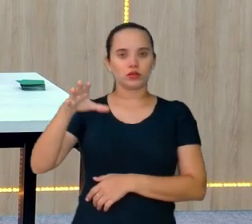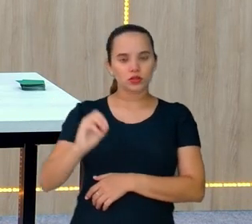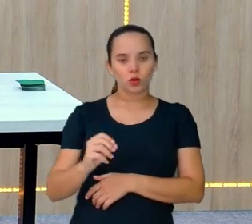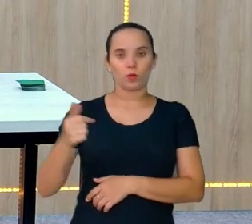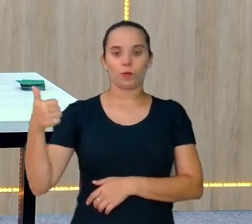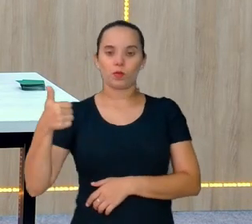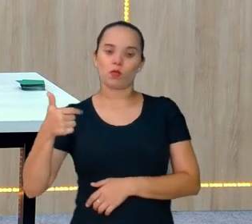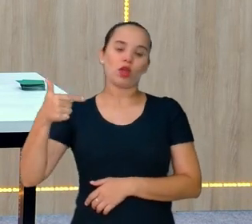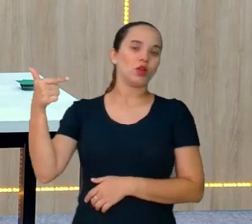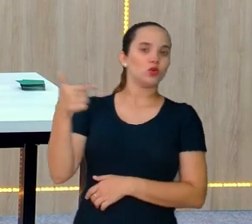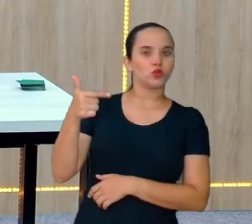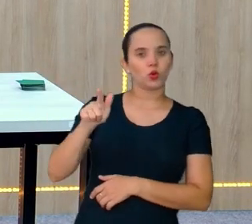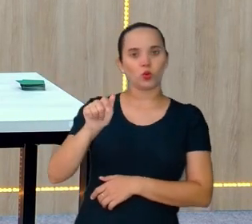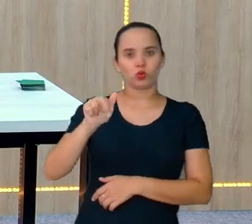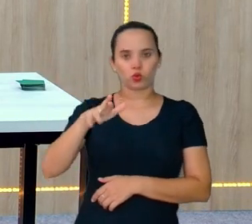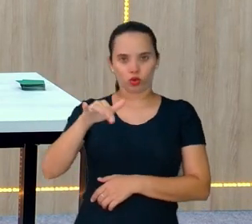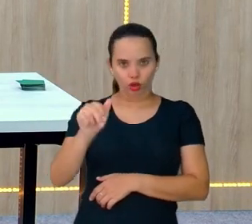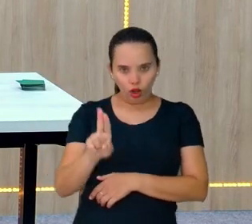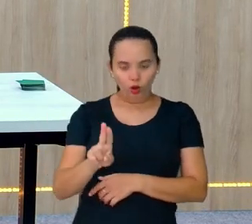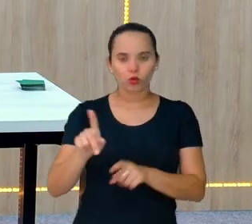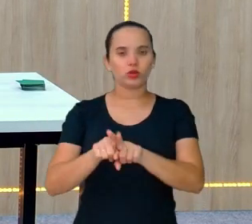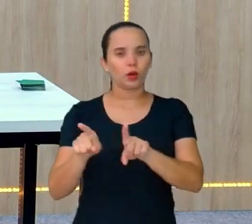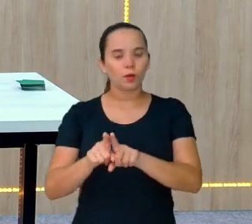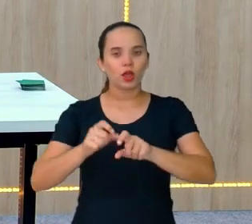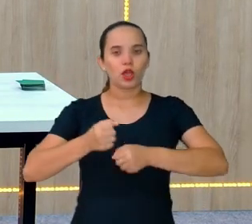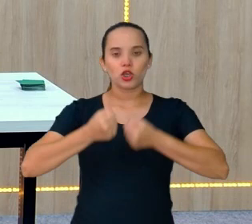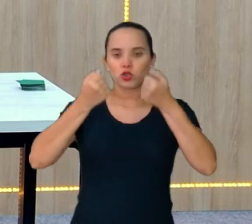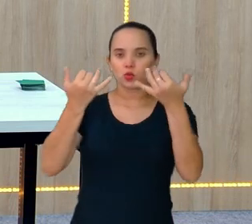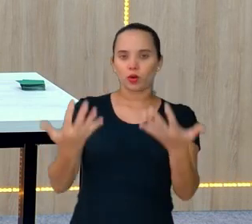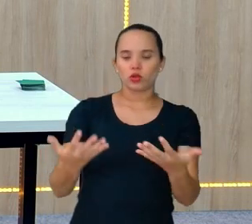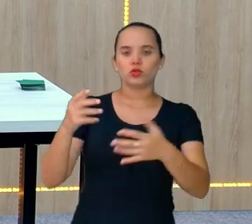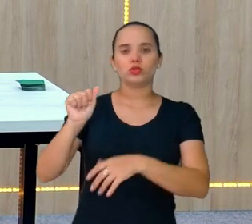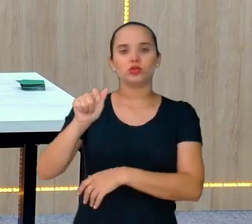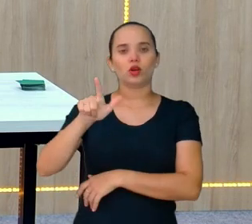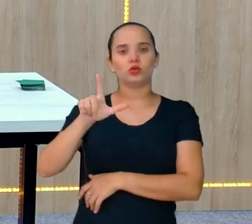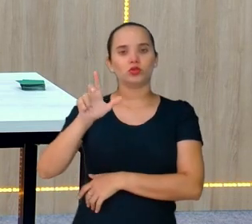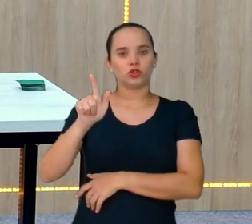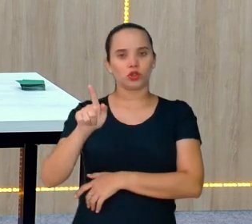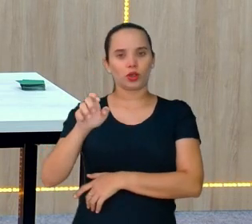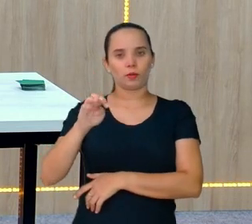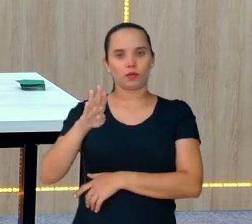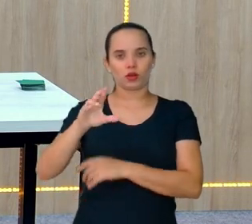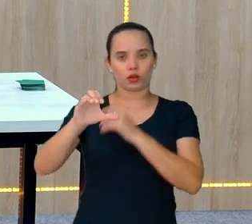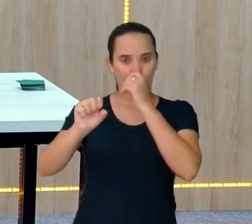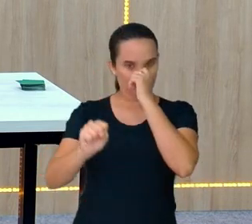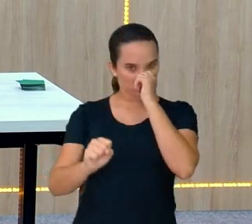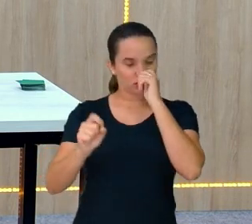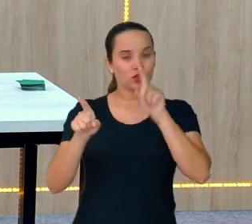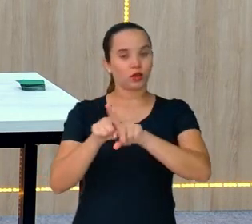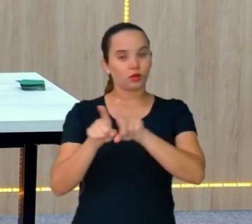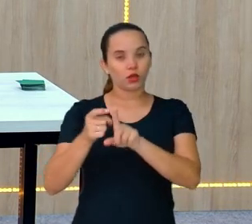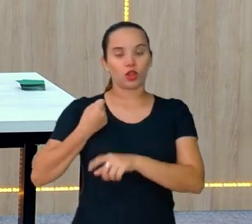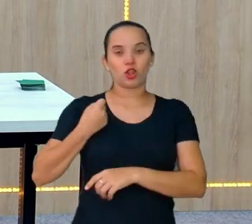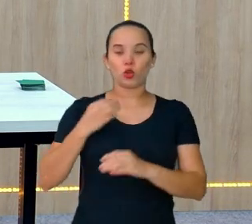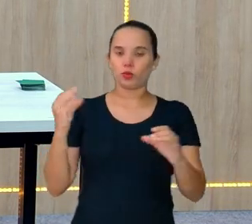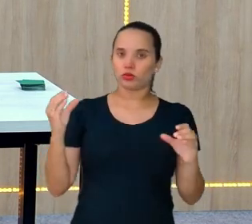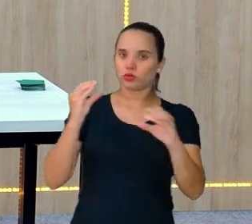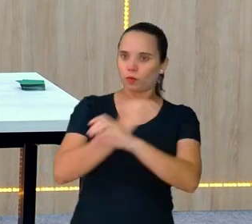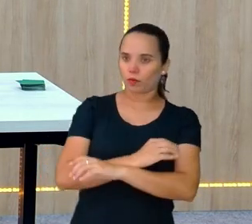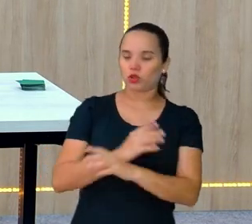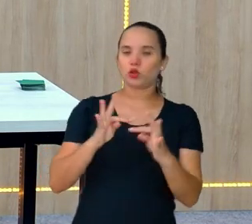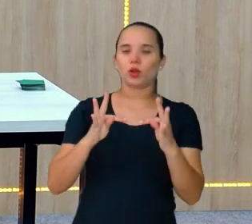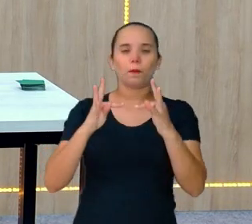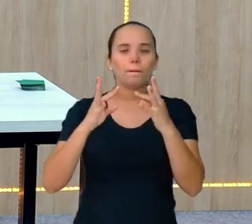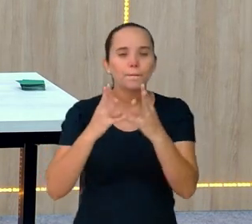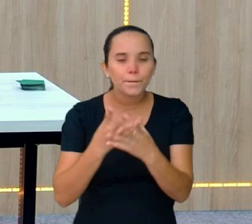e números inteiros. Que tanta gente se atrapalha. Só revisando o positivo.